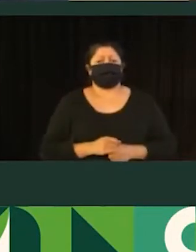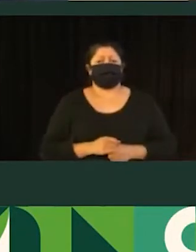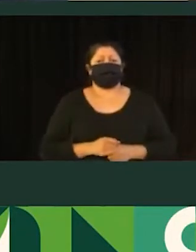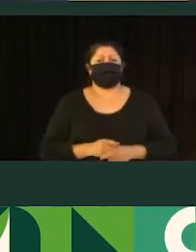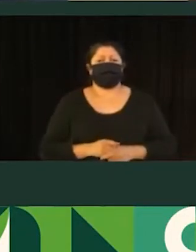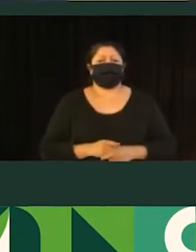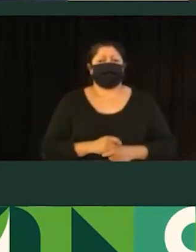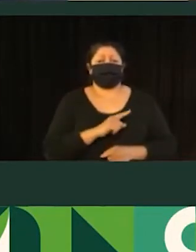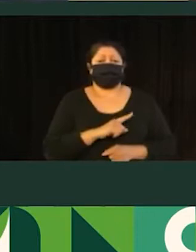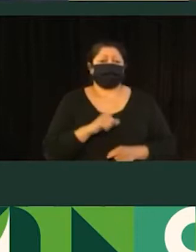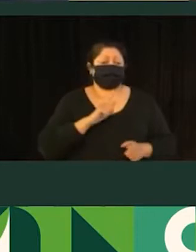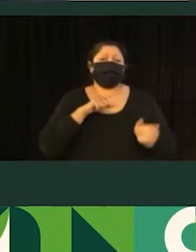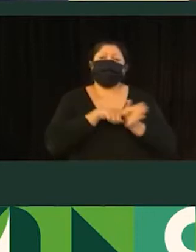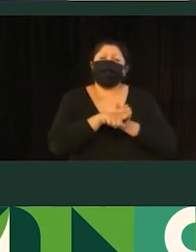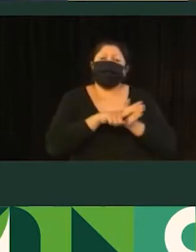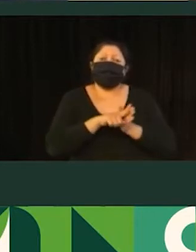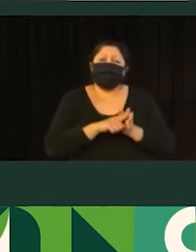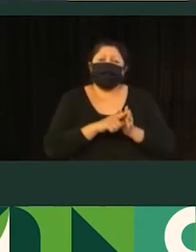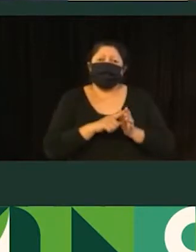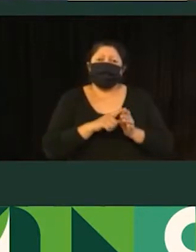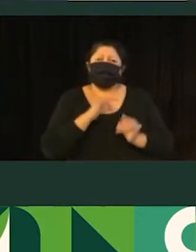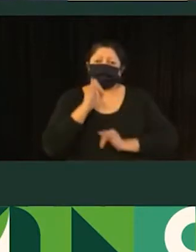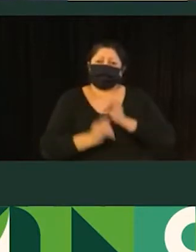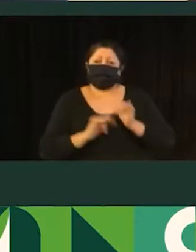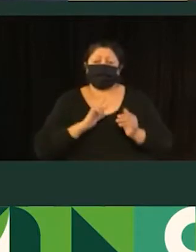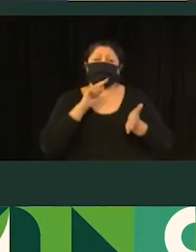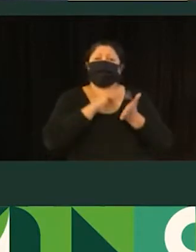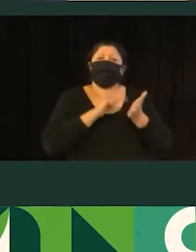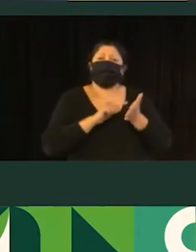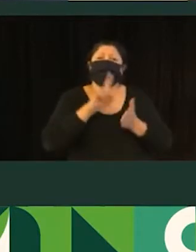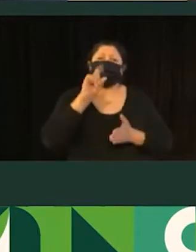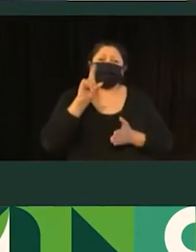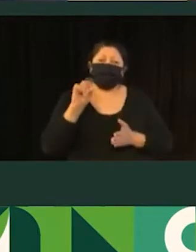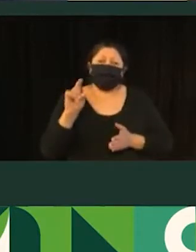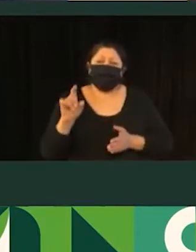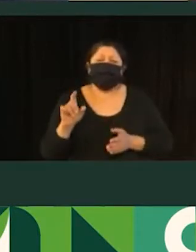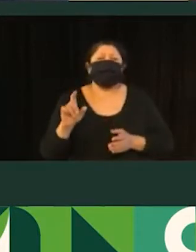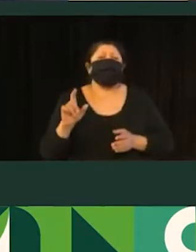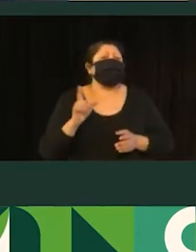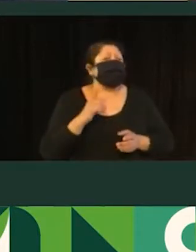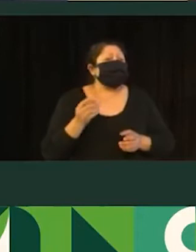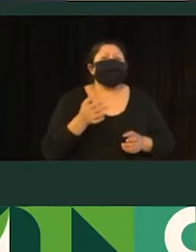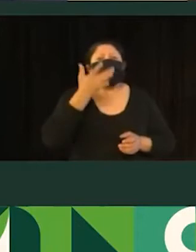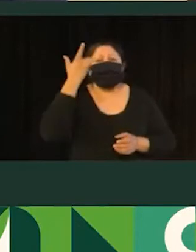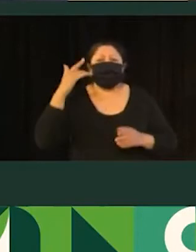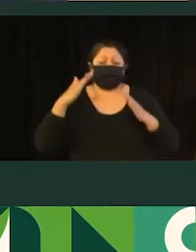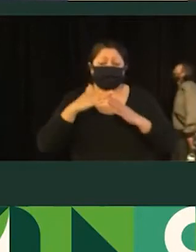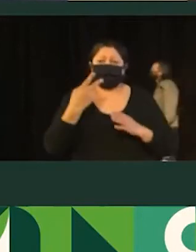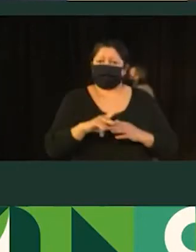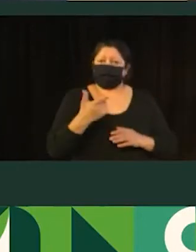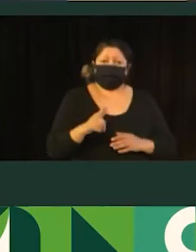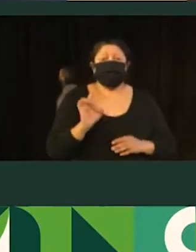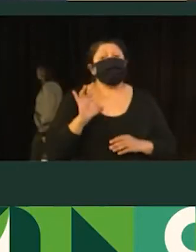Então, aqui, essas pesquisas na corda online, elas foram feitas em 10 pontos e elas capturaram informação de viagem dos não-residentes, que são as pessoas